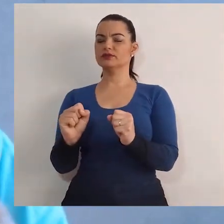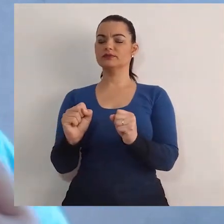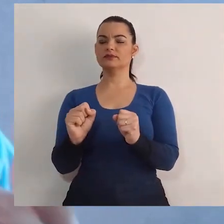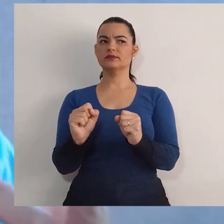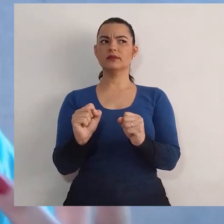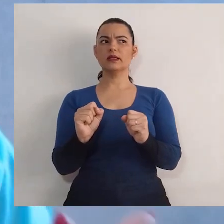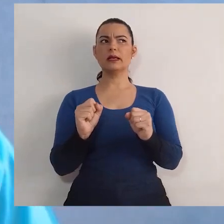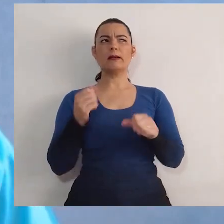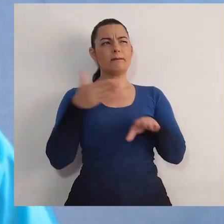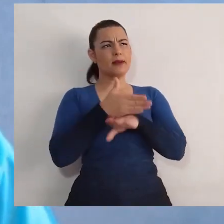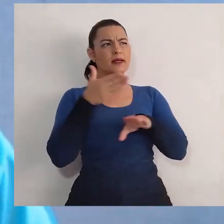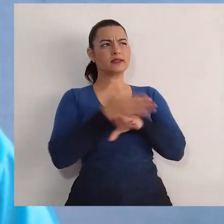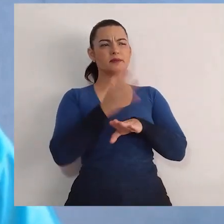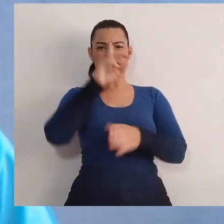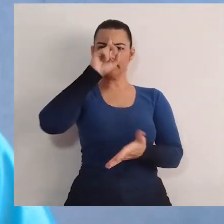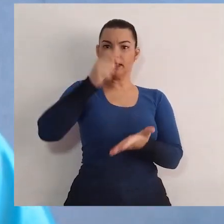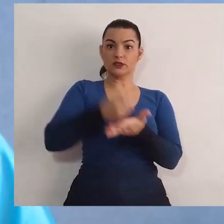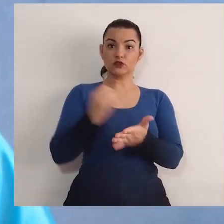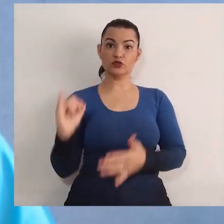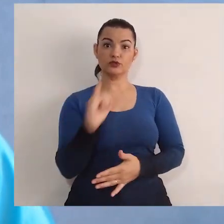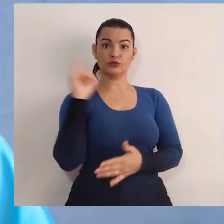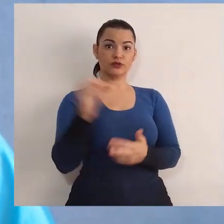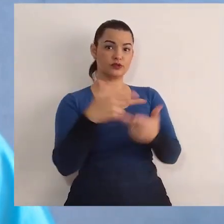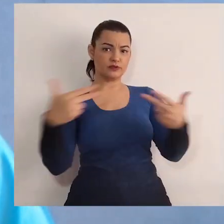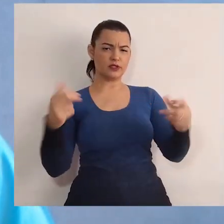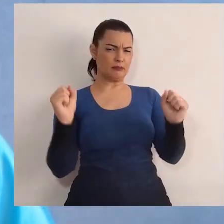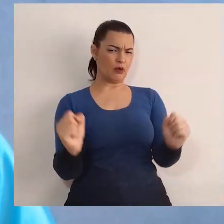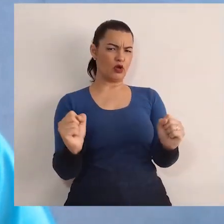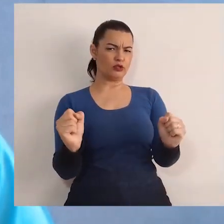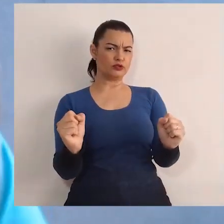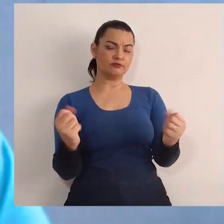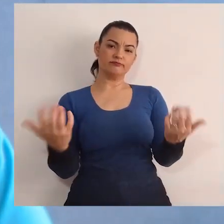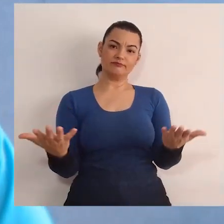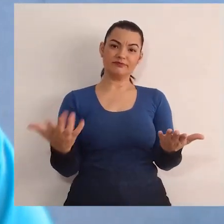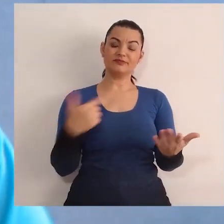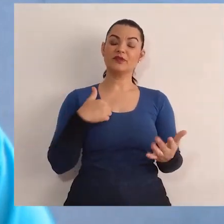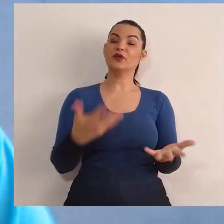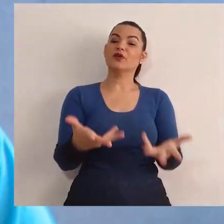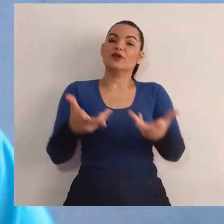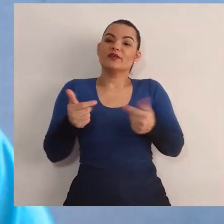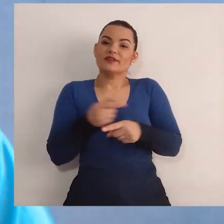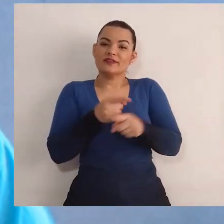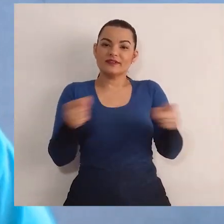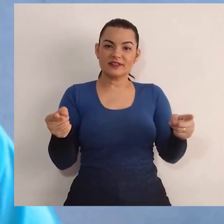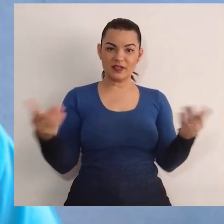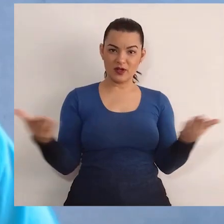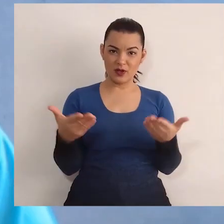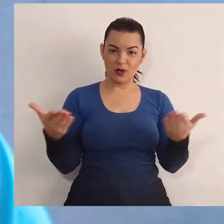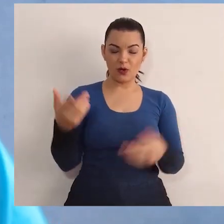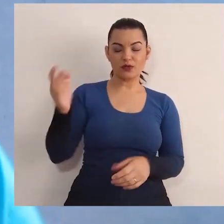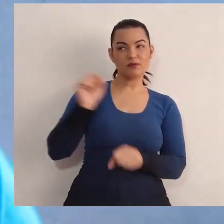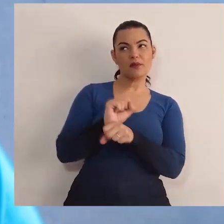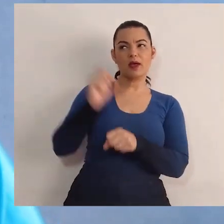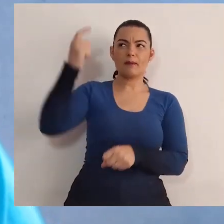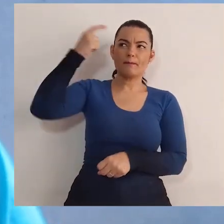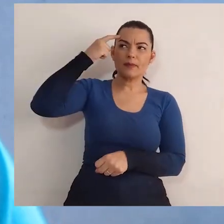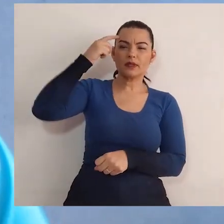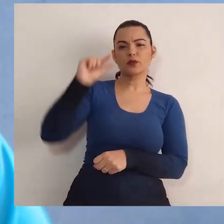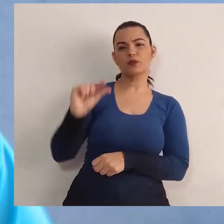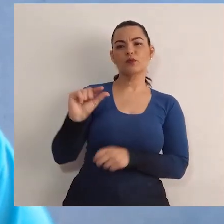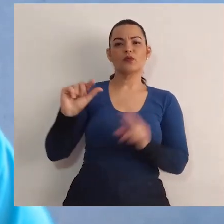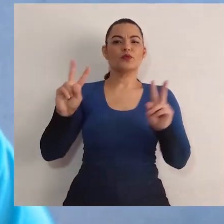de grandes decisões que acontecem por aí? Então, meu convite hoje é para que vocês